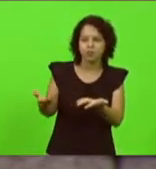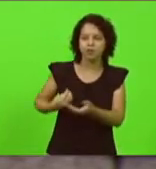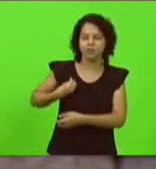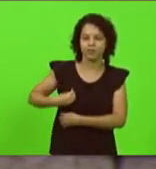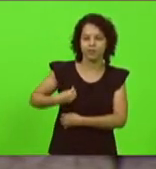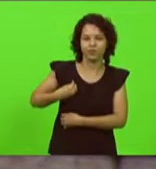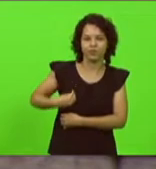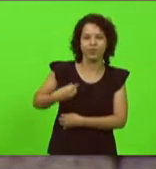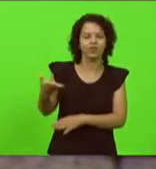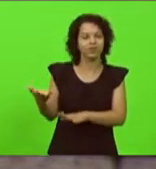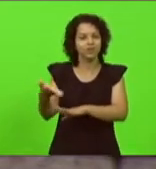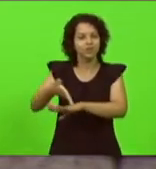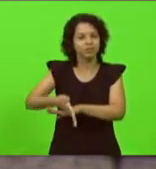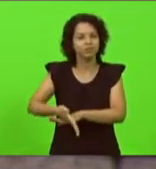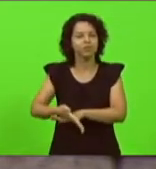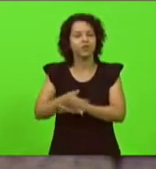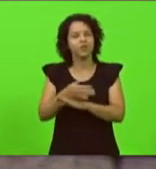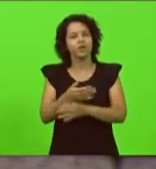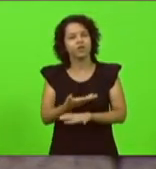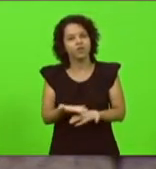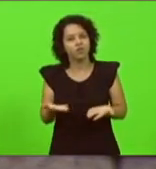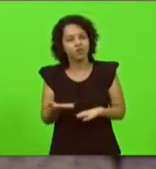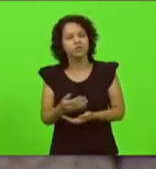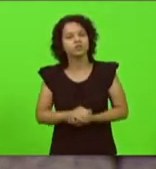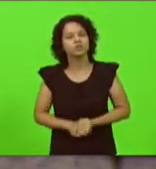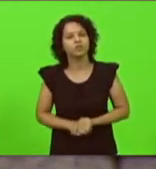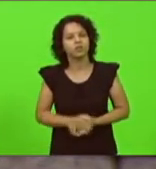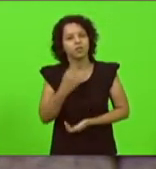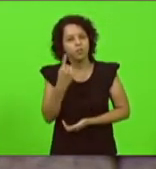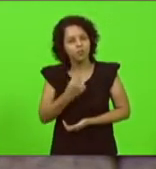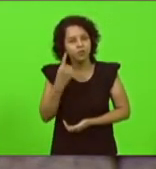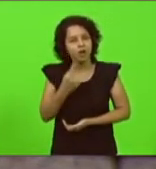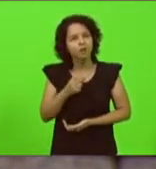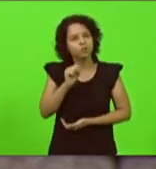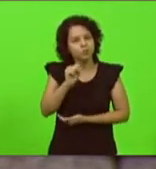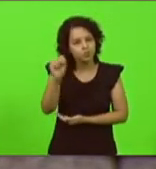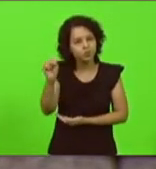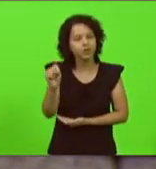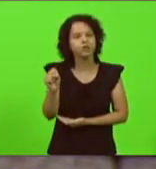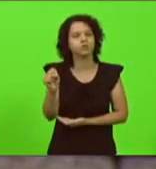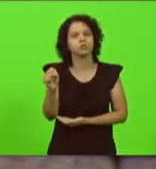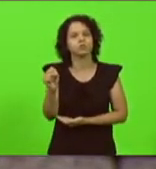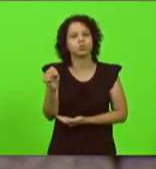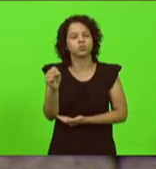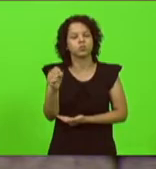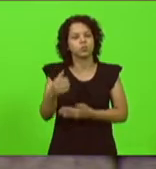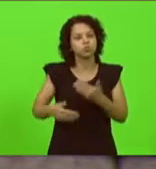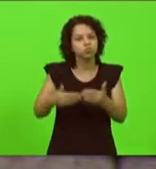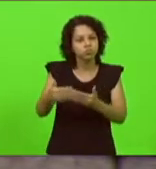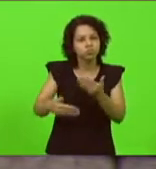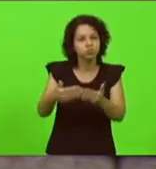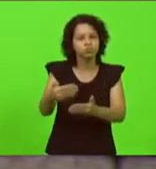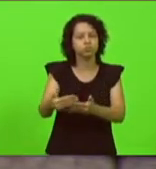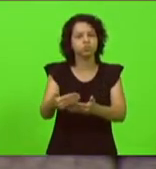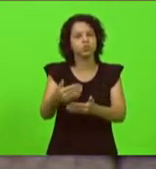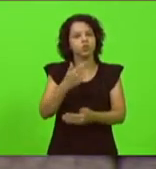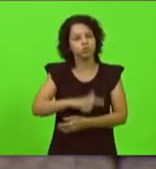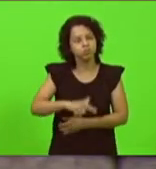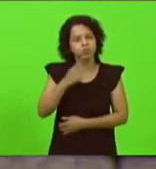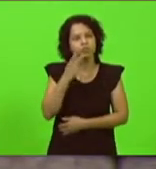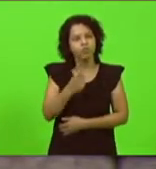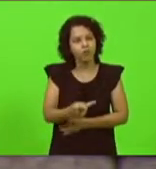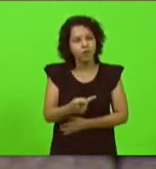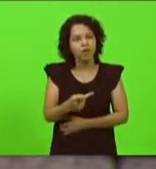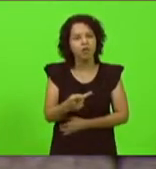Blumenau, desejar, deputado Celso Suc, sucesso na caminhada. Eu costumo citar muito o poeta